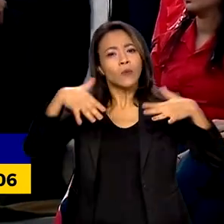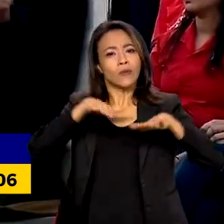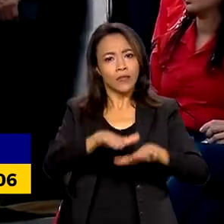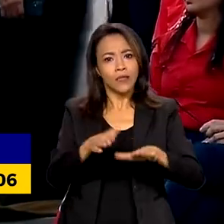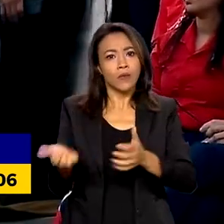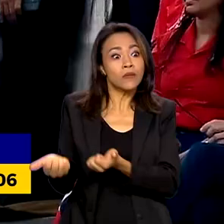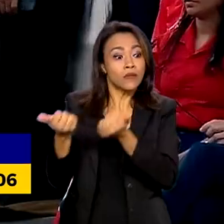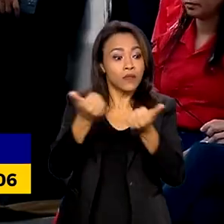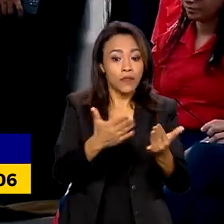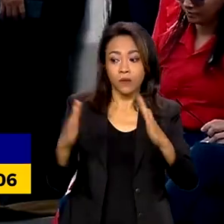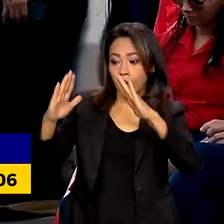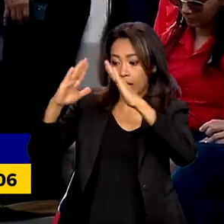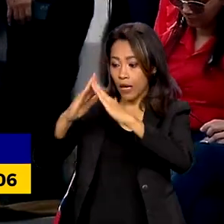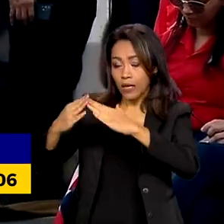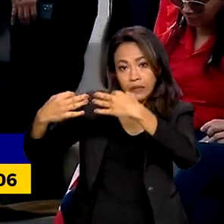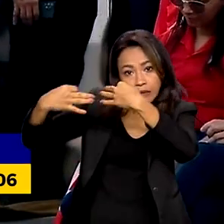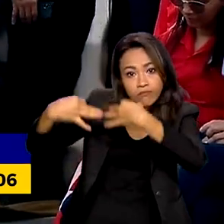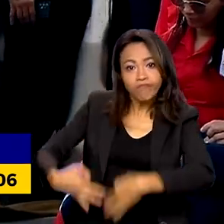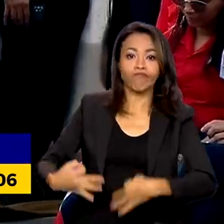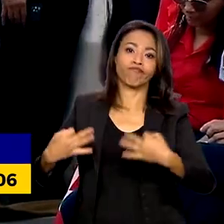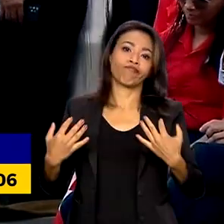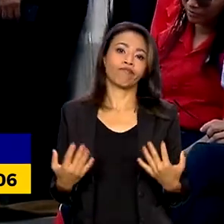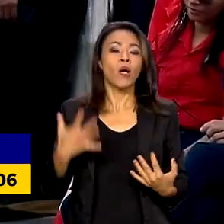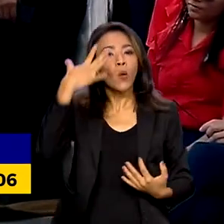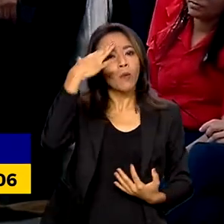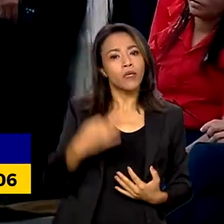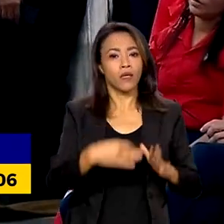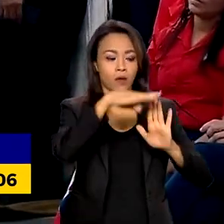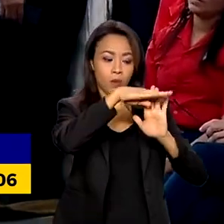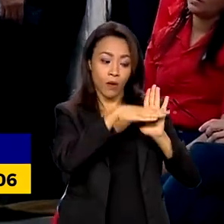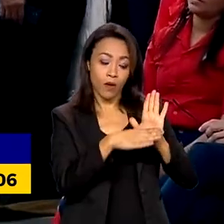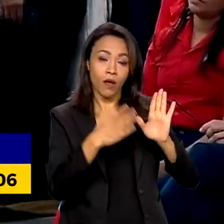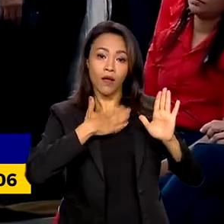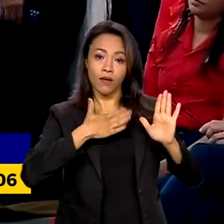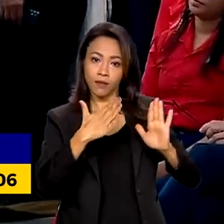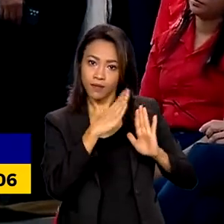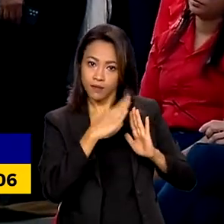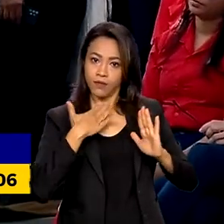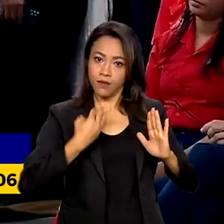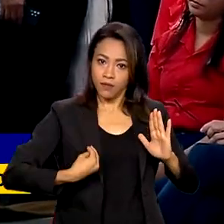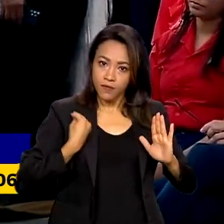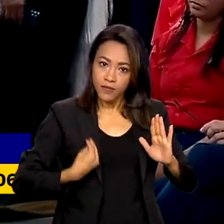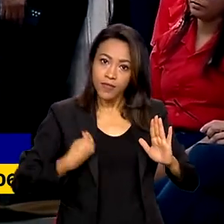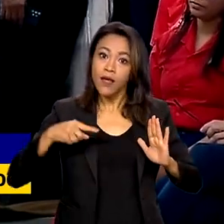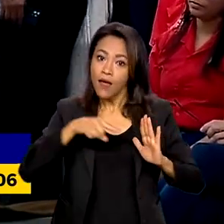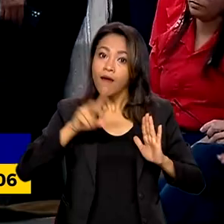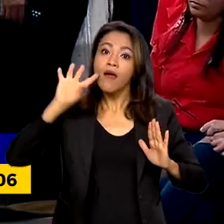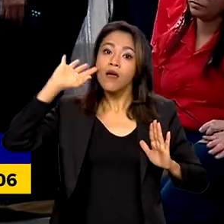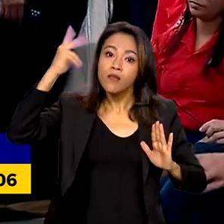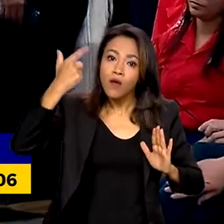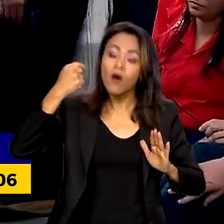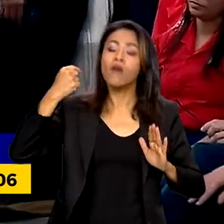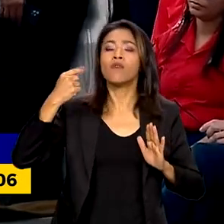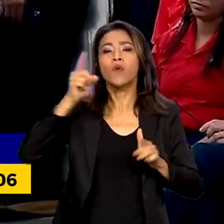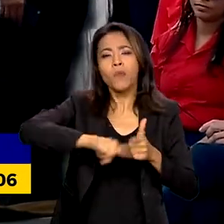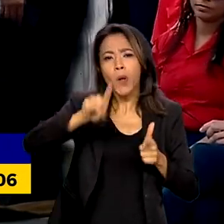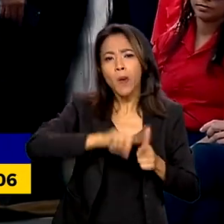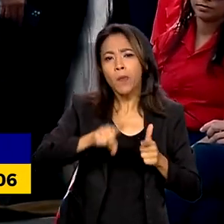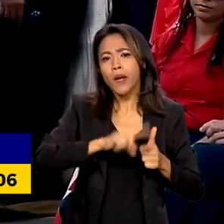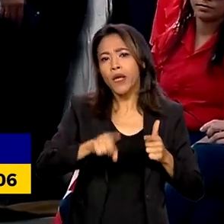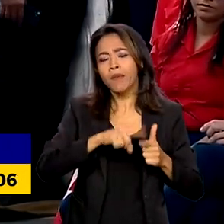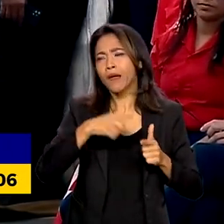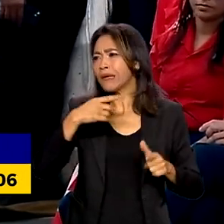digna, compreendendo de que o Minha Casa Minha Vida, além de resolver um problema absolutamente